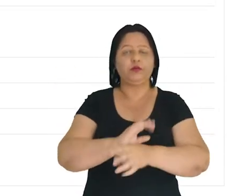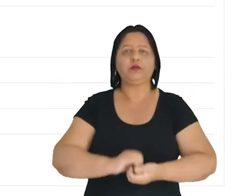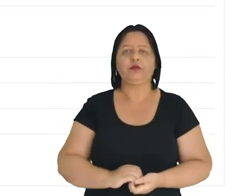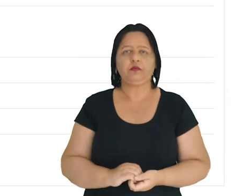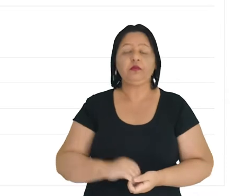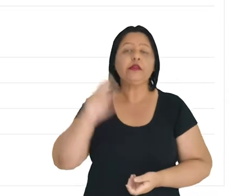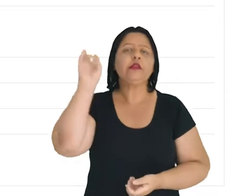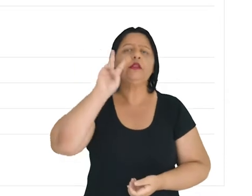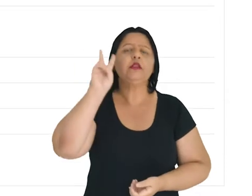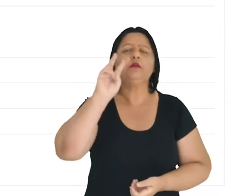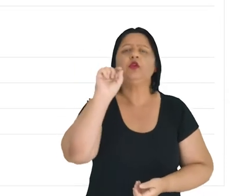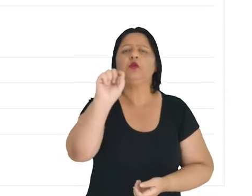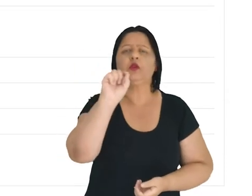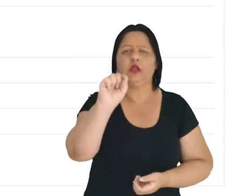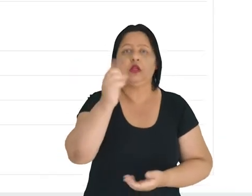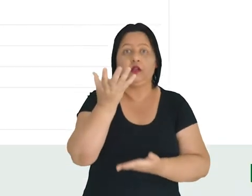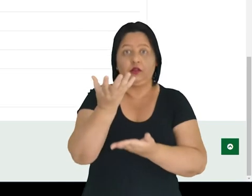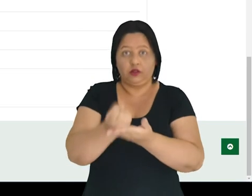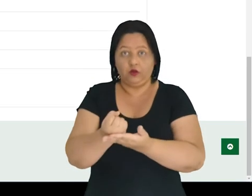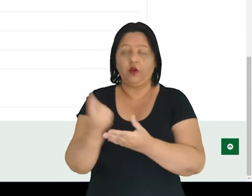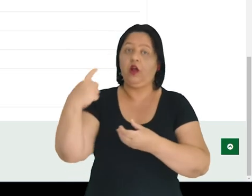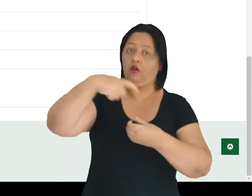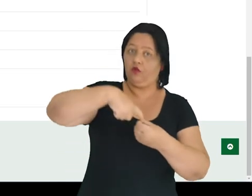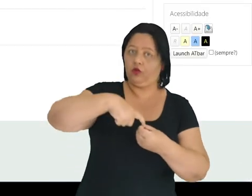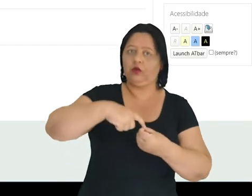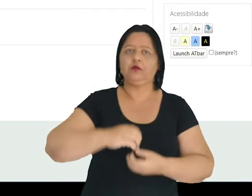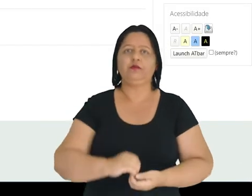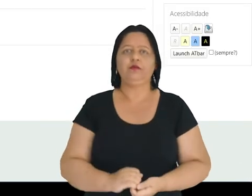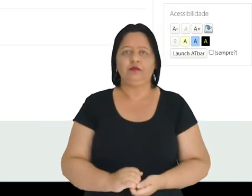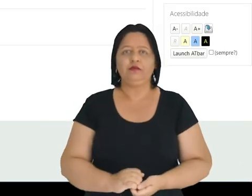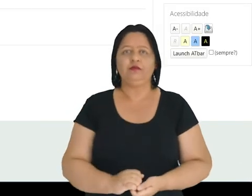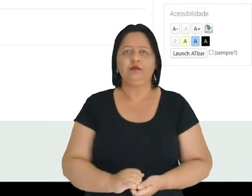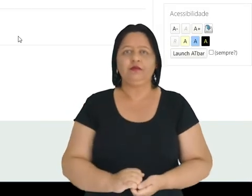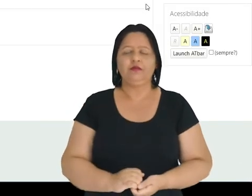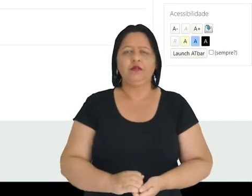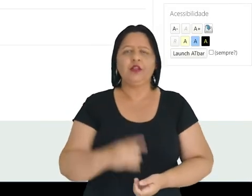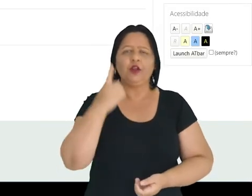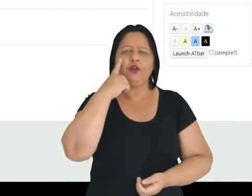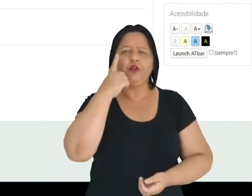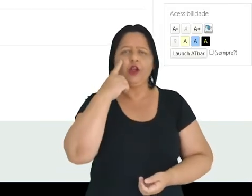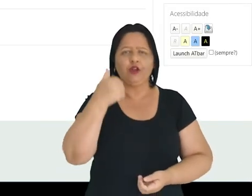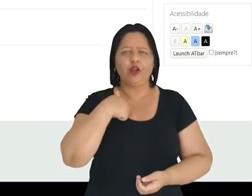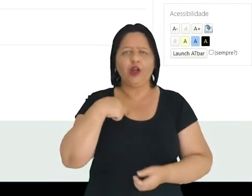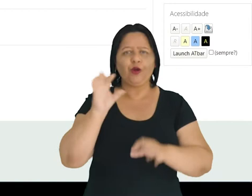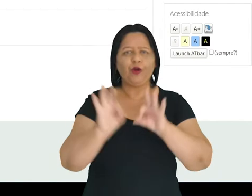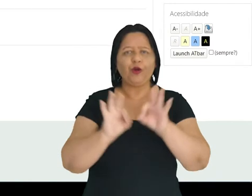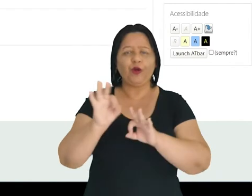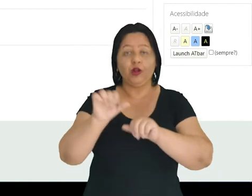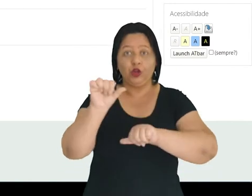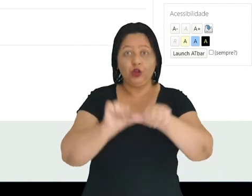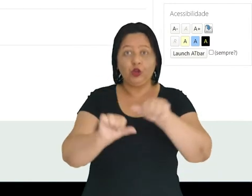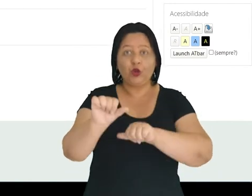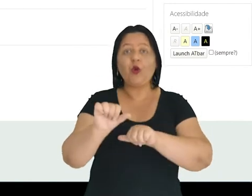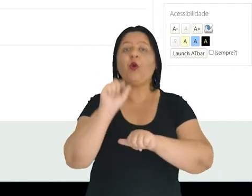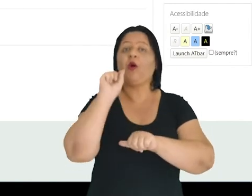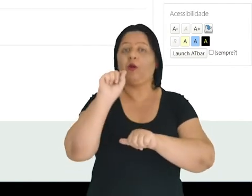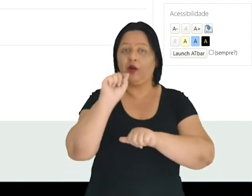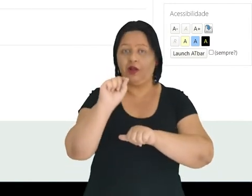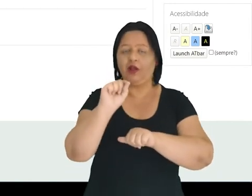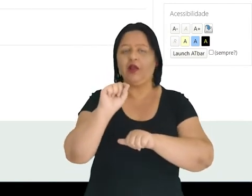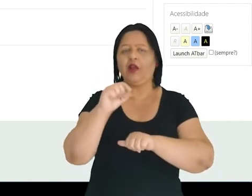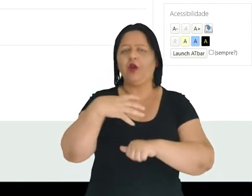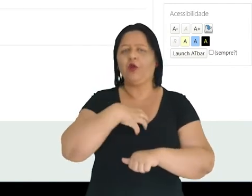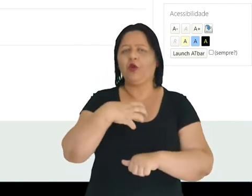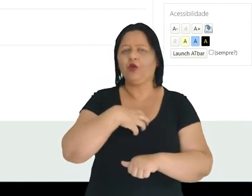conclusão. E sempre lembrando de salvar e voltar. Então, vejam que eu modifiquei a configuração do